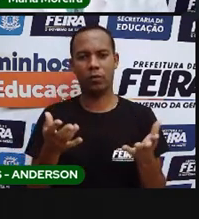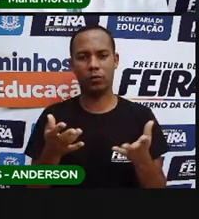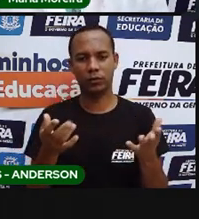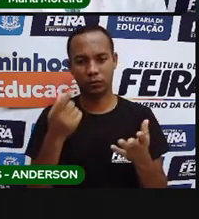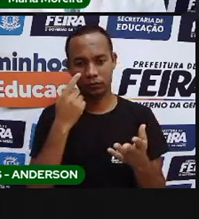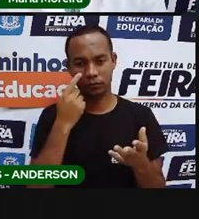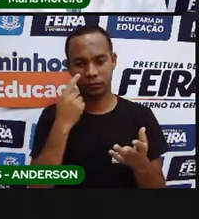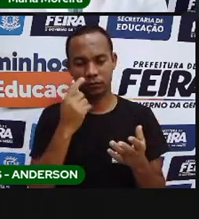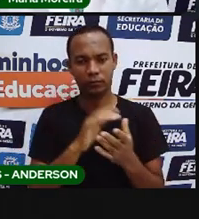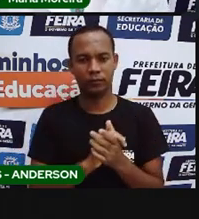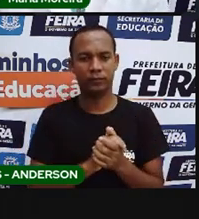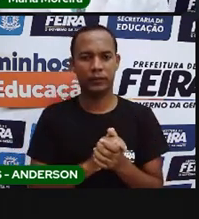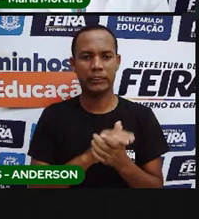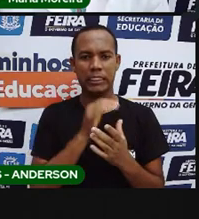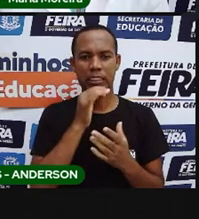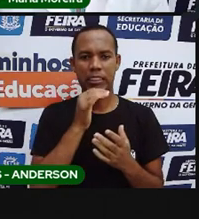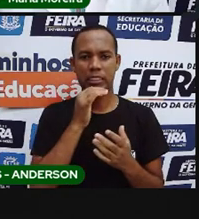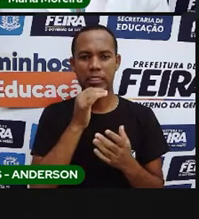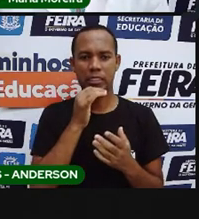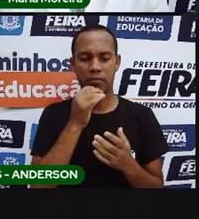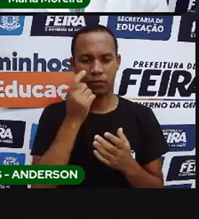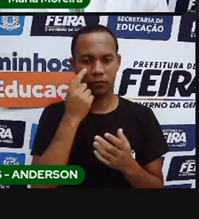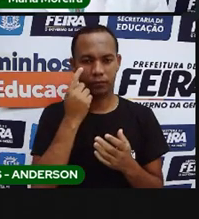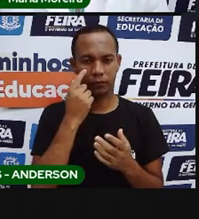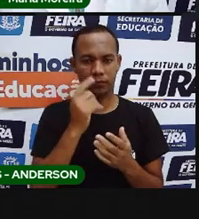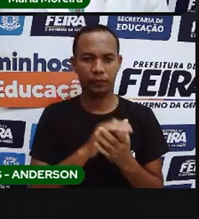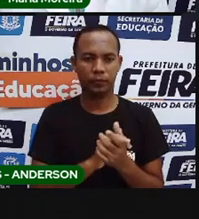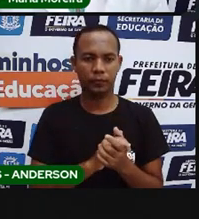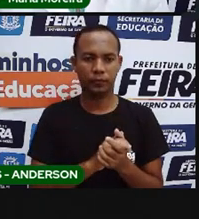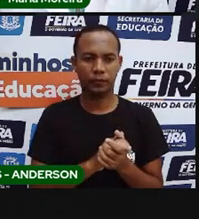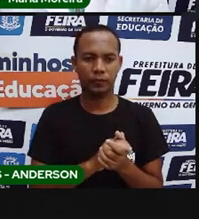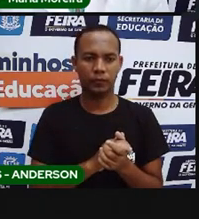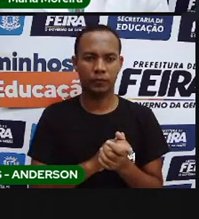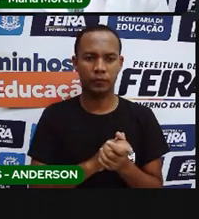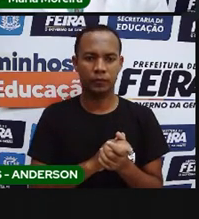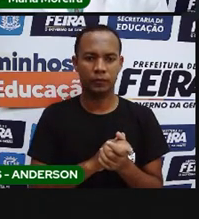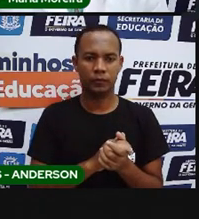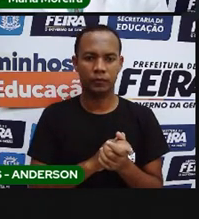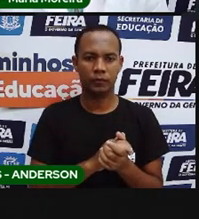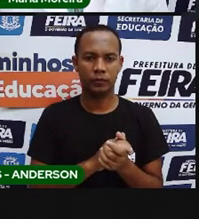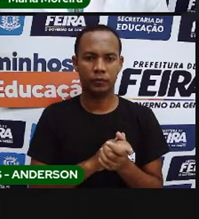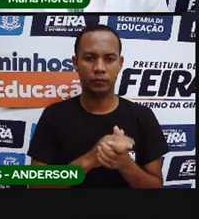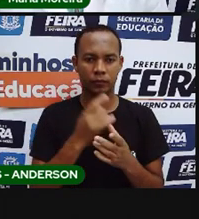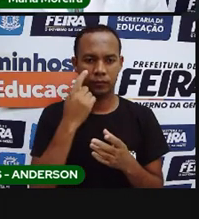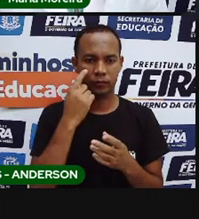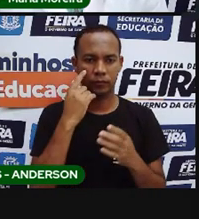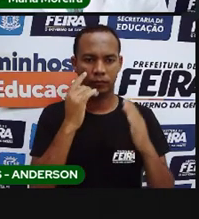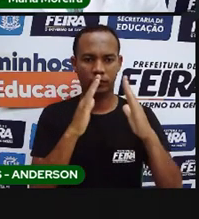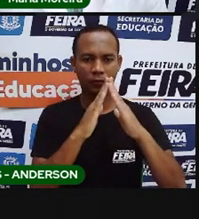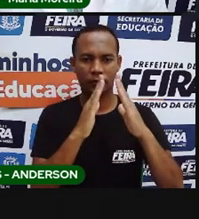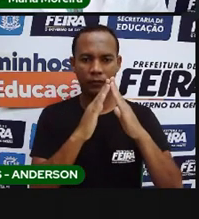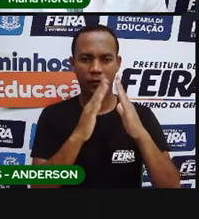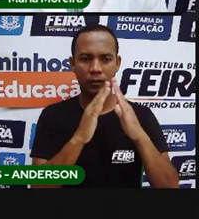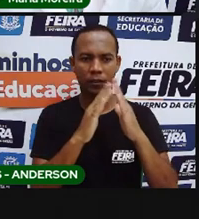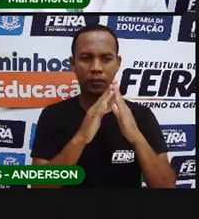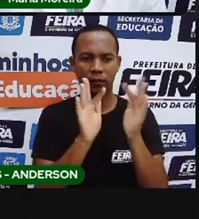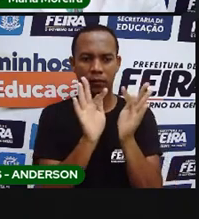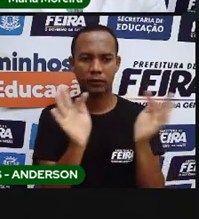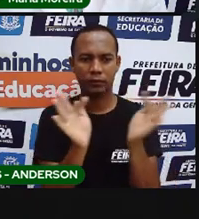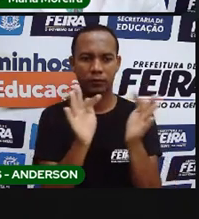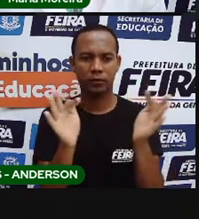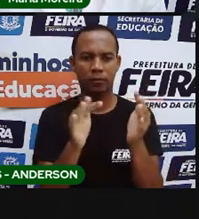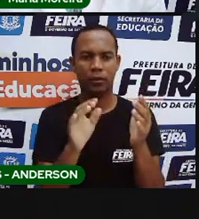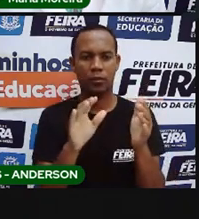alvinaria, pimento e bloco. Então, aqui, são aqueles tipos de casa. Uma bem maior, que